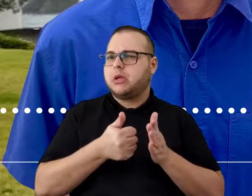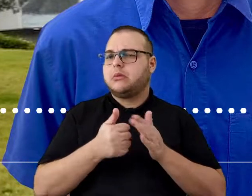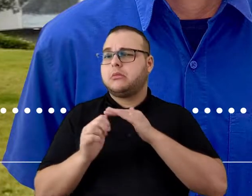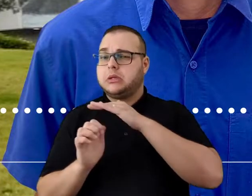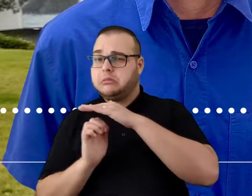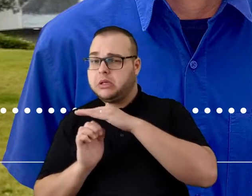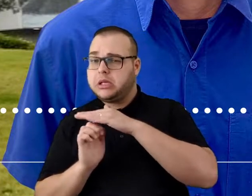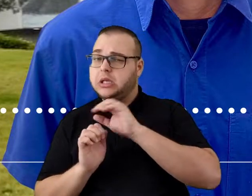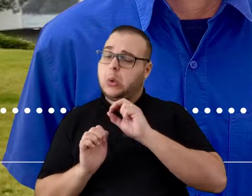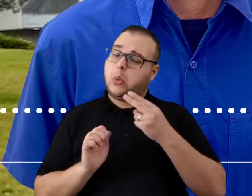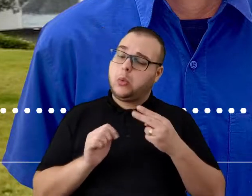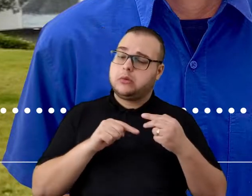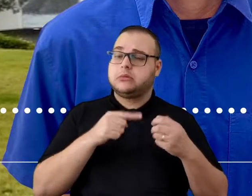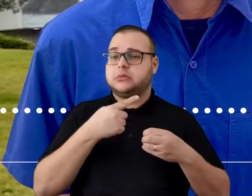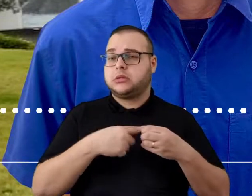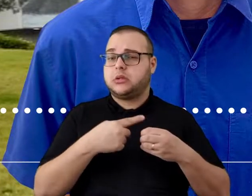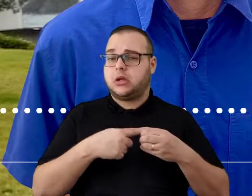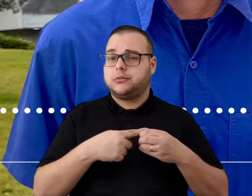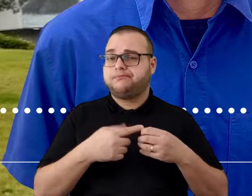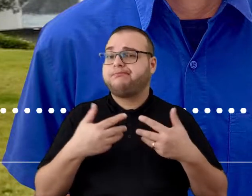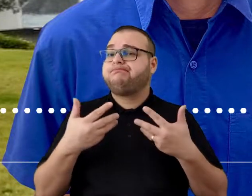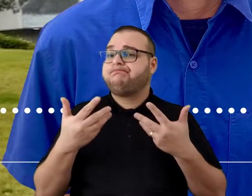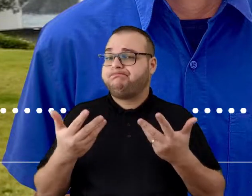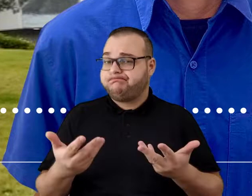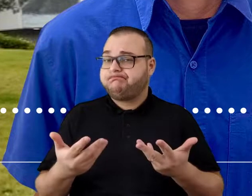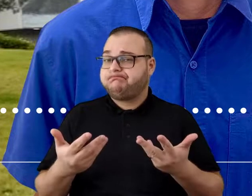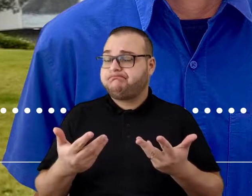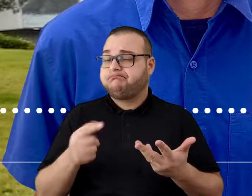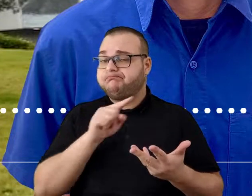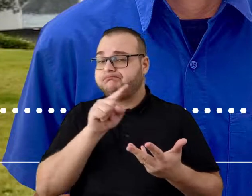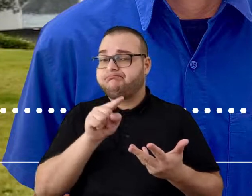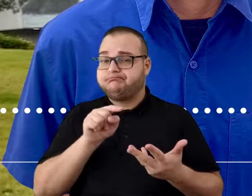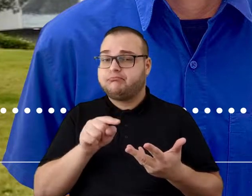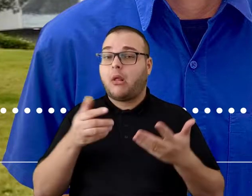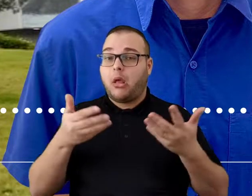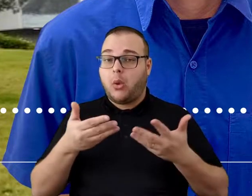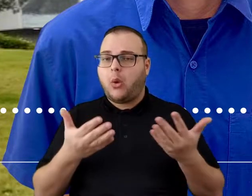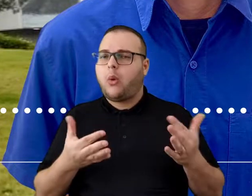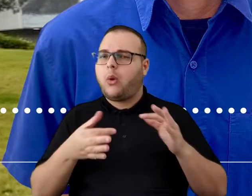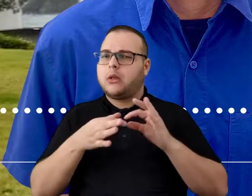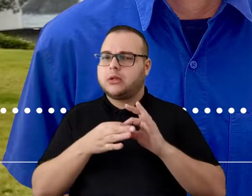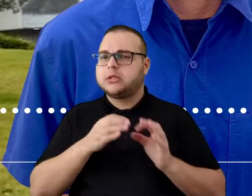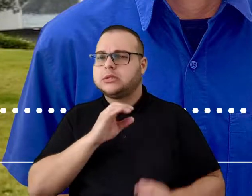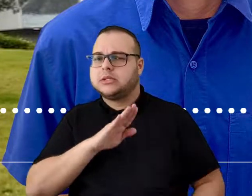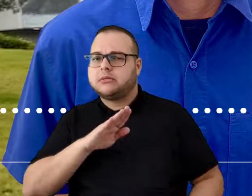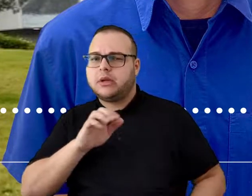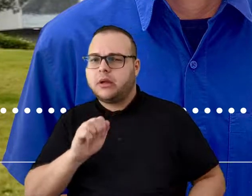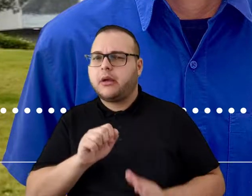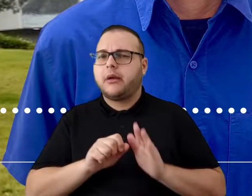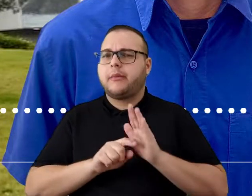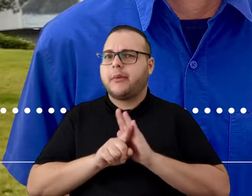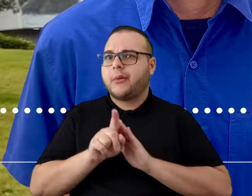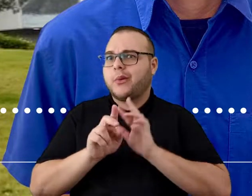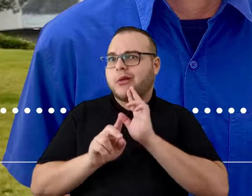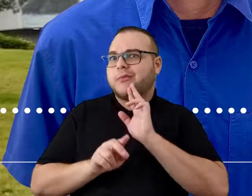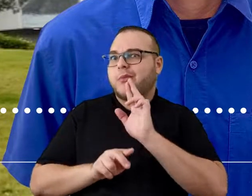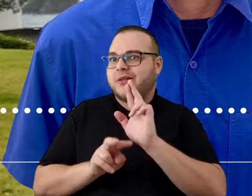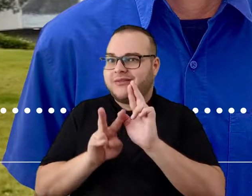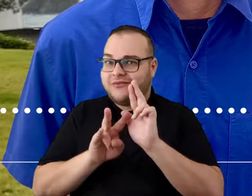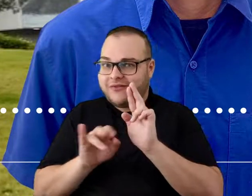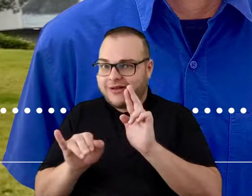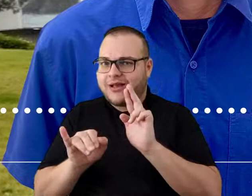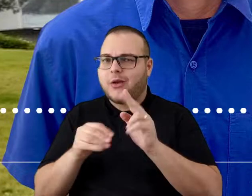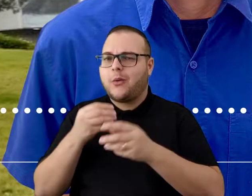primeiro? A empresa ou a cidade? Neste episódio do Conecta CBA, vamos responder essa pergunta e revelar